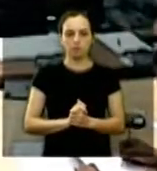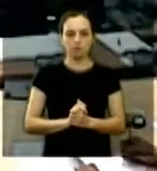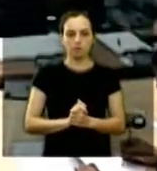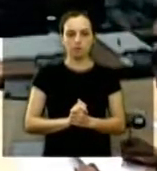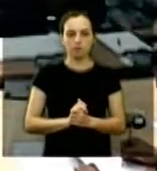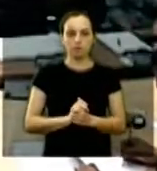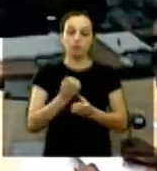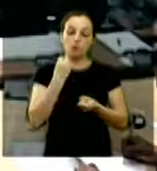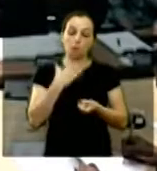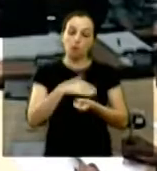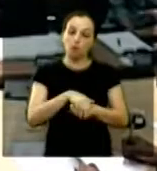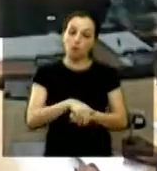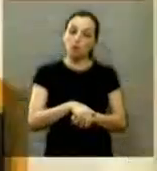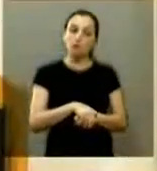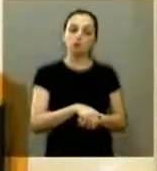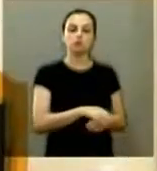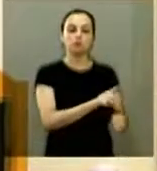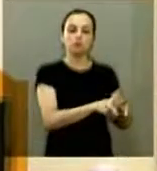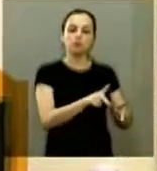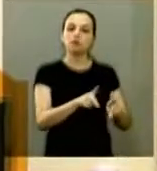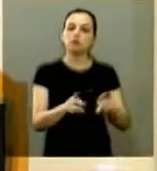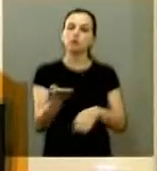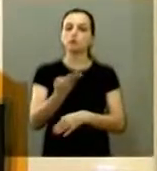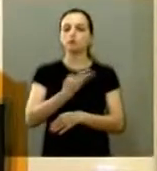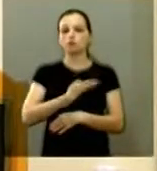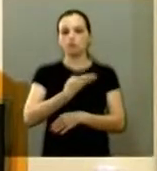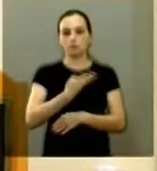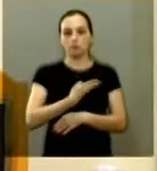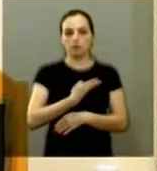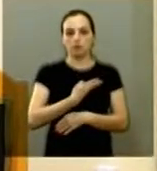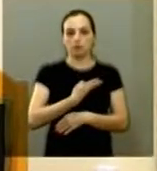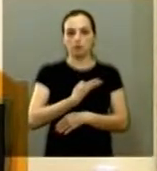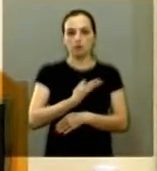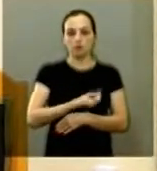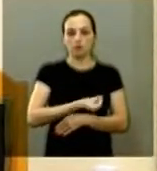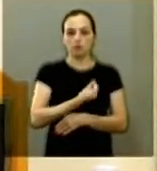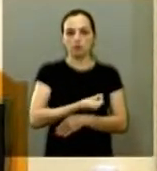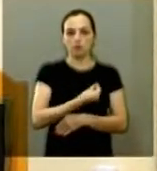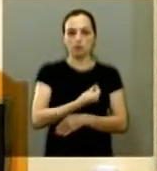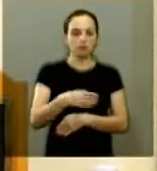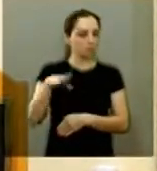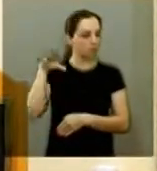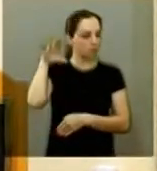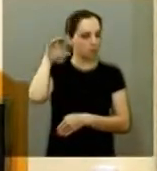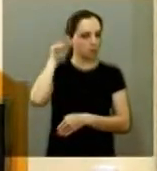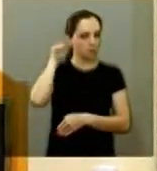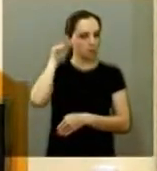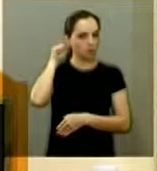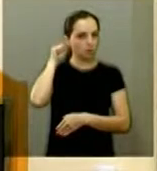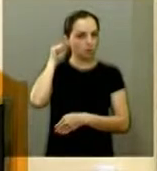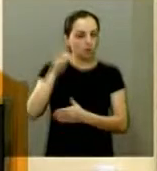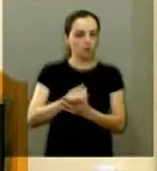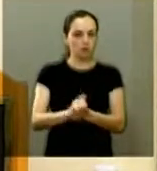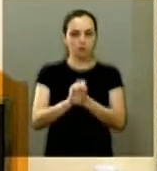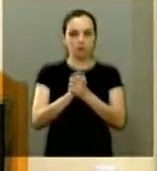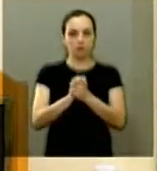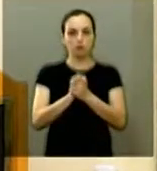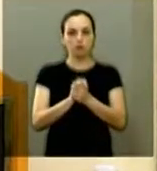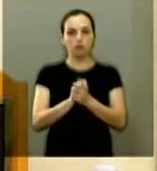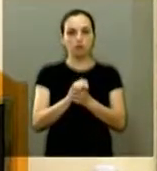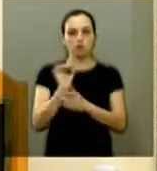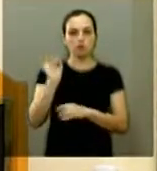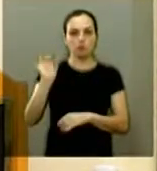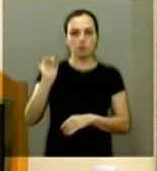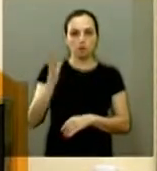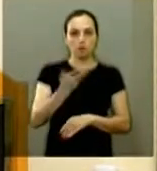boa noite senhor presidente caros colegas aos presentes aos ouvintes uma saudação especial